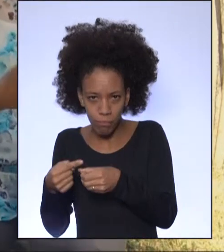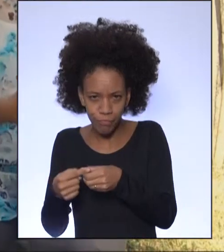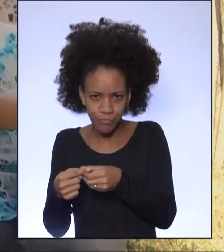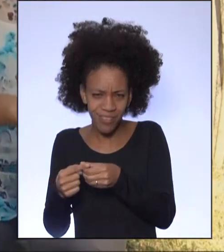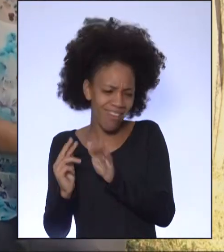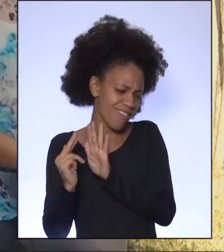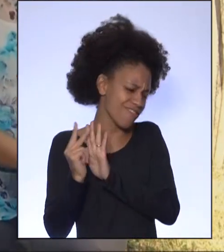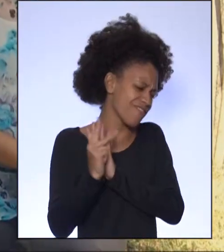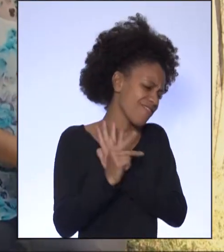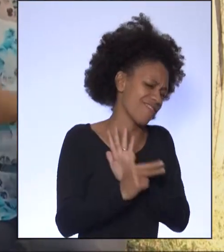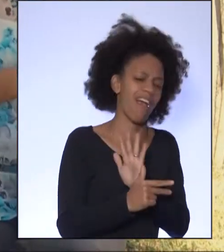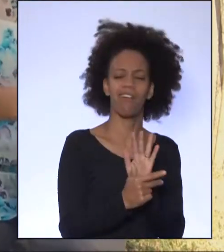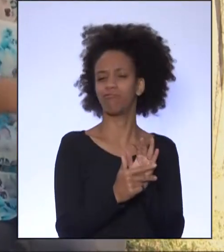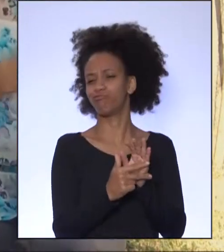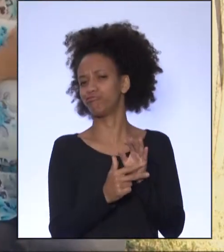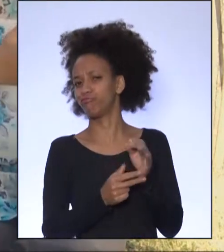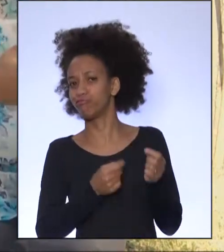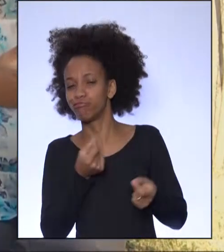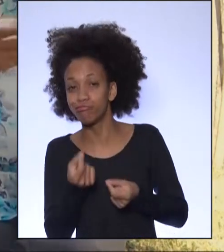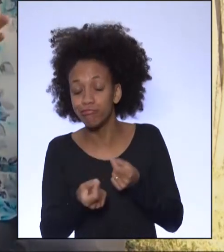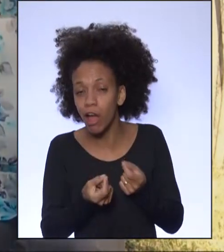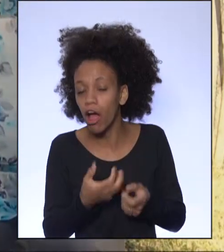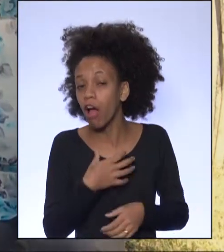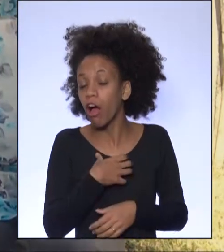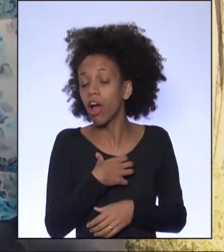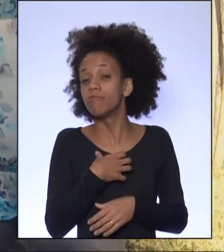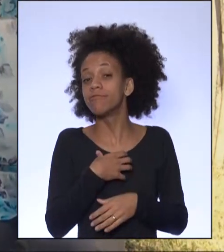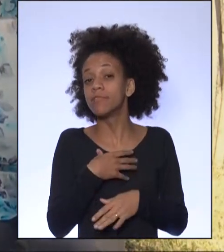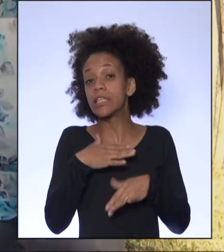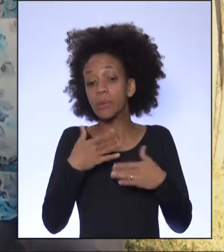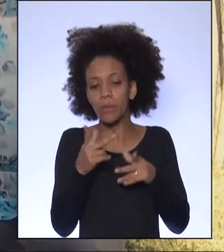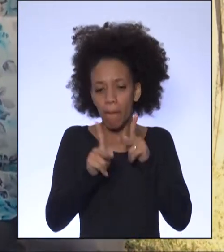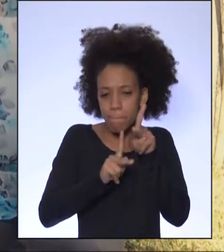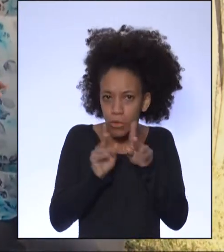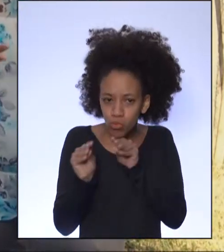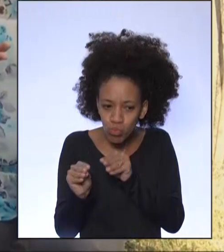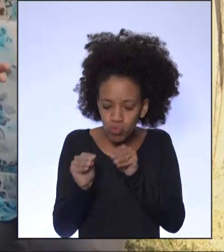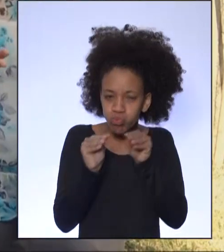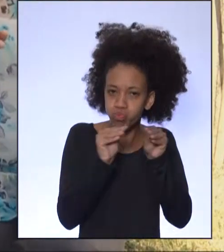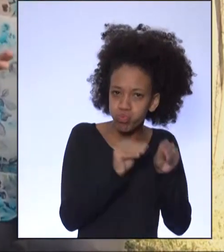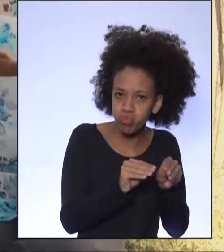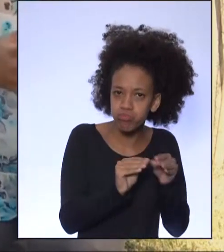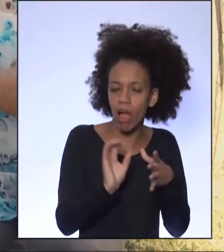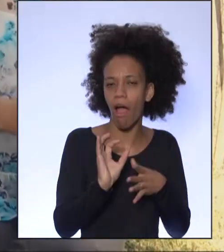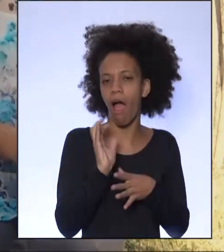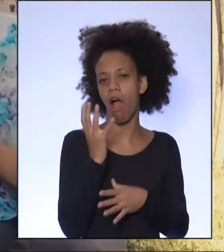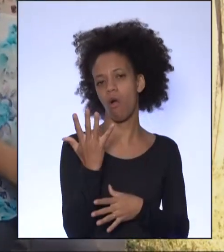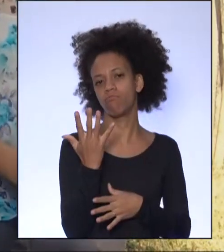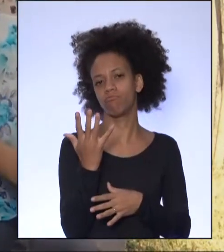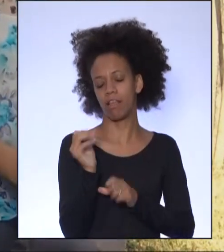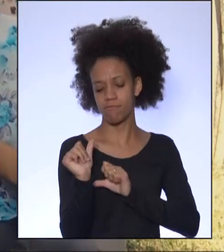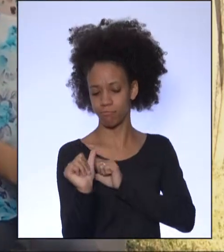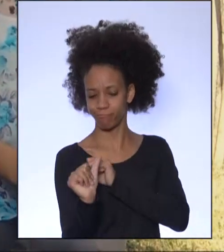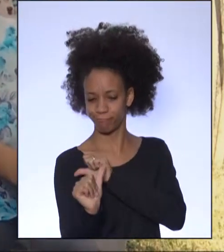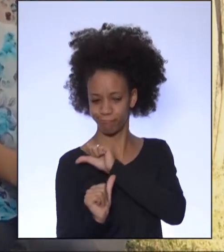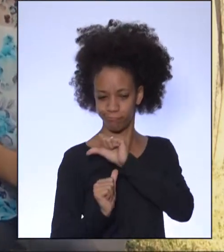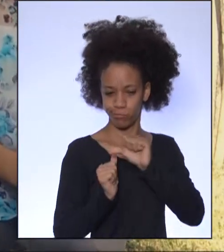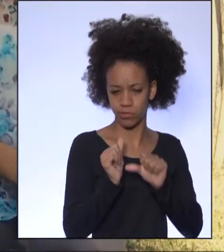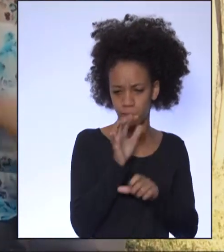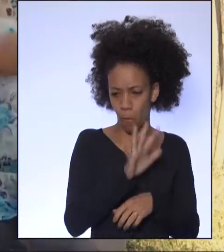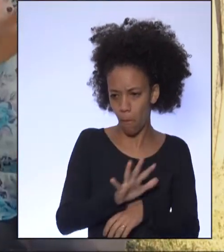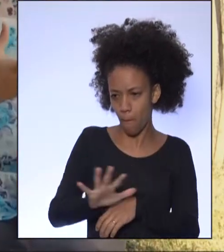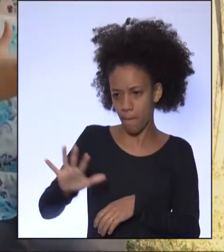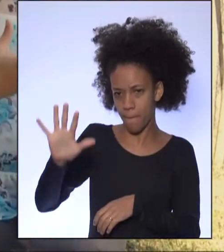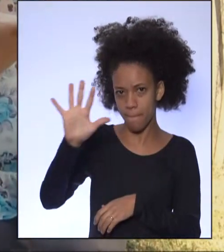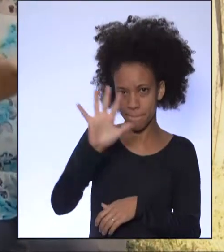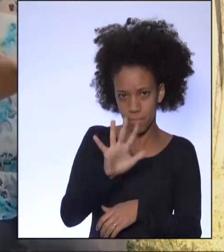pessoas a migrarem. E quando as populações se deslocam, acontecem mudanças no espaço geográfico. Por